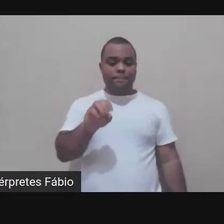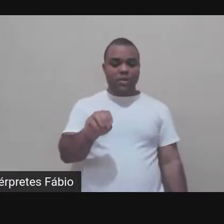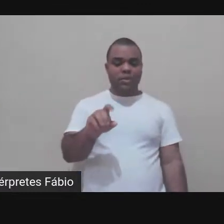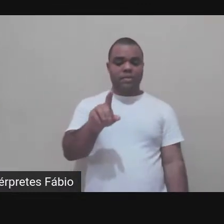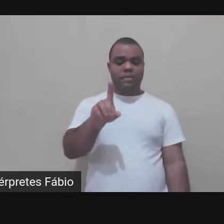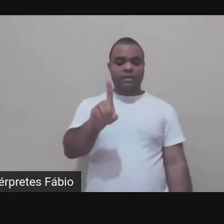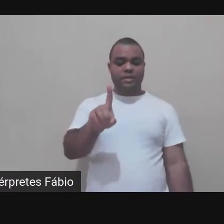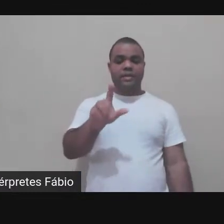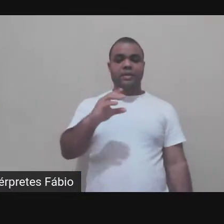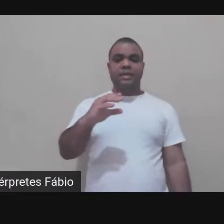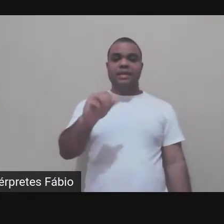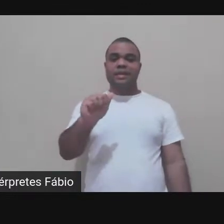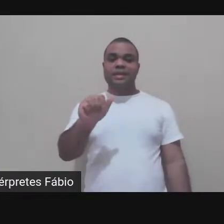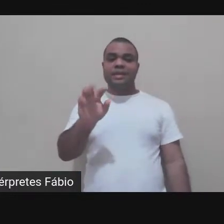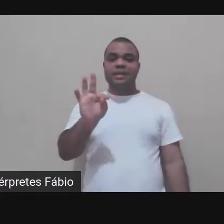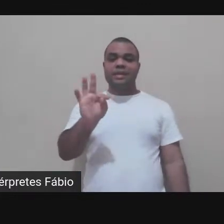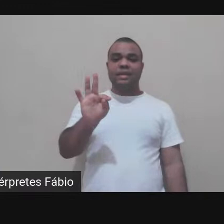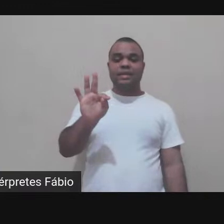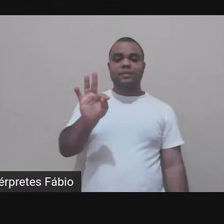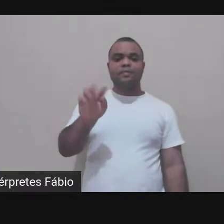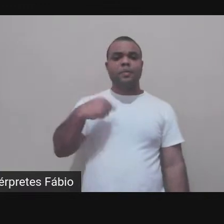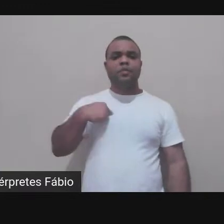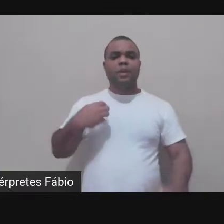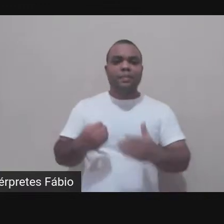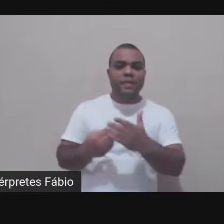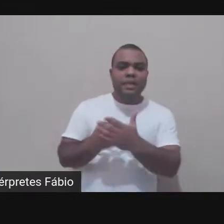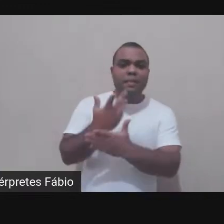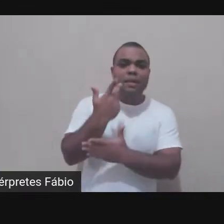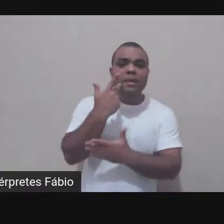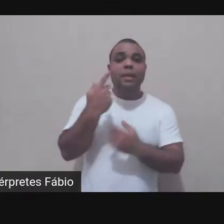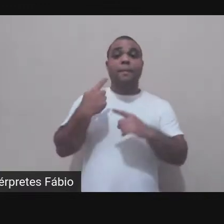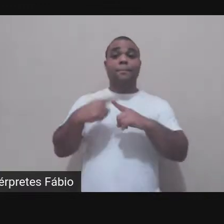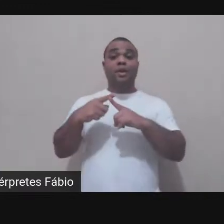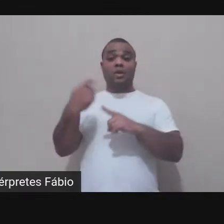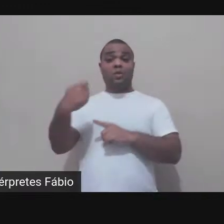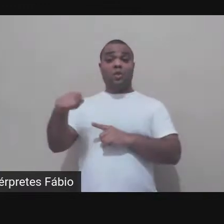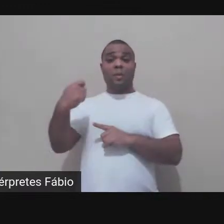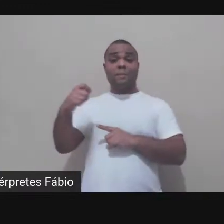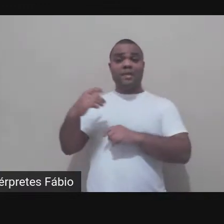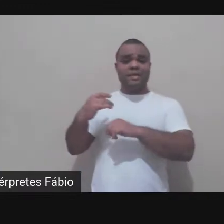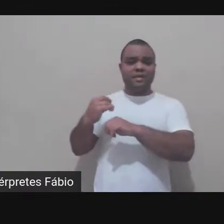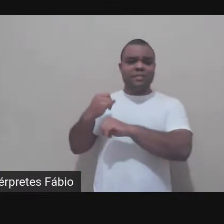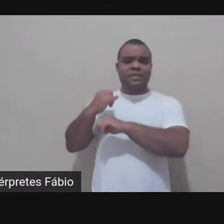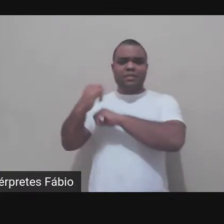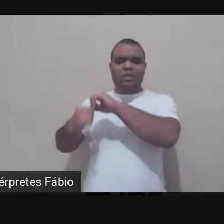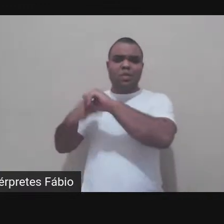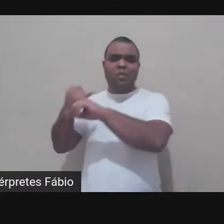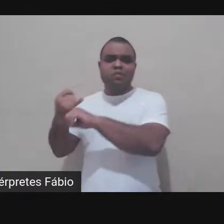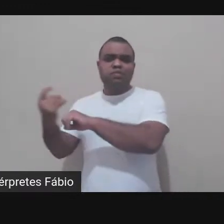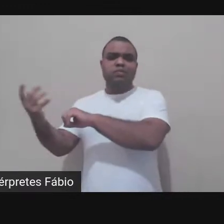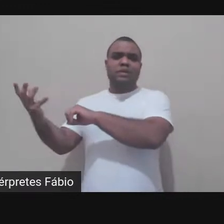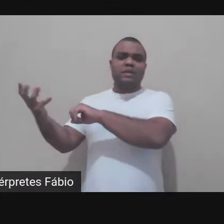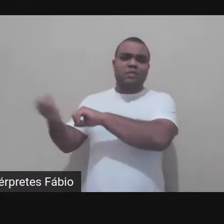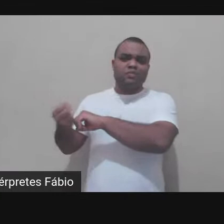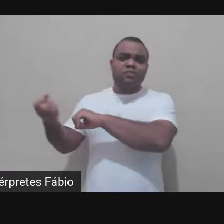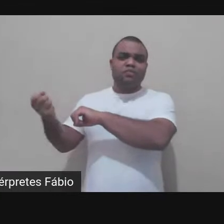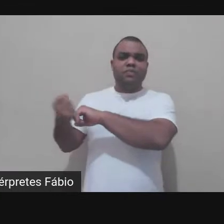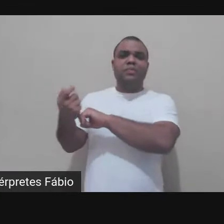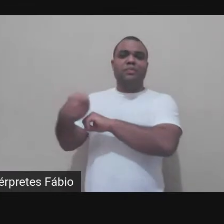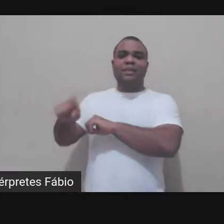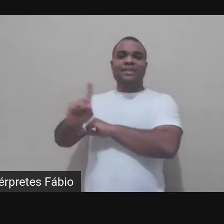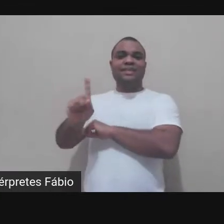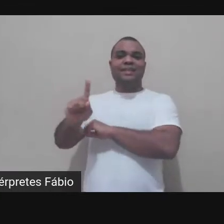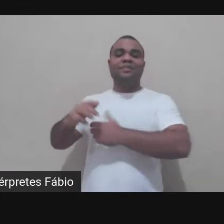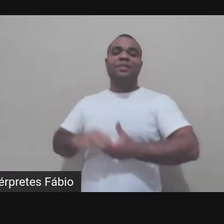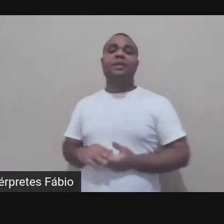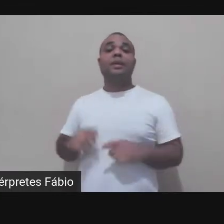acessibilidade por exemplo ele requer muito menos banda de internet ele pode ser ouvido no trânsito ele pode ser ouvido